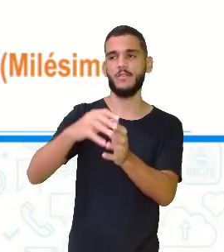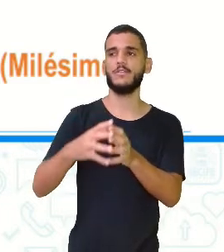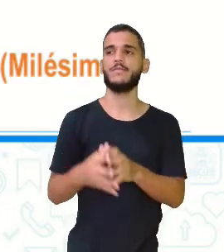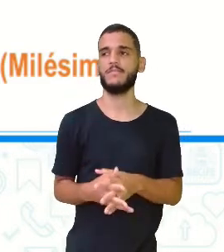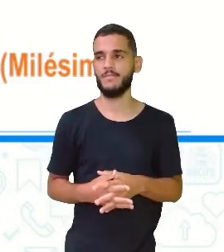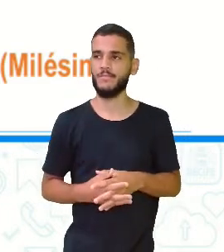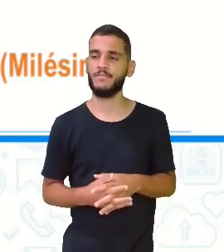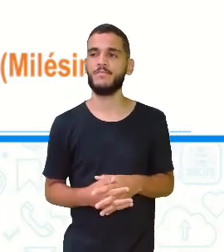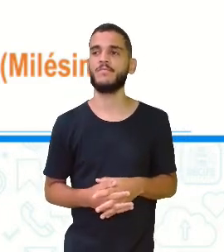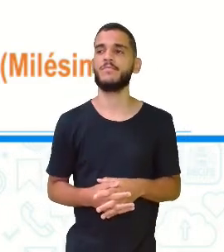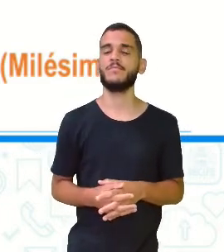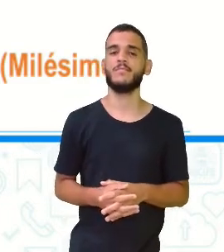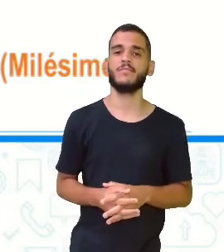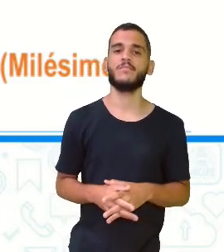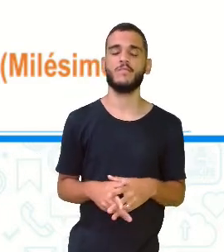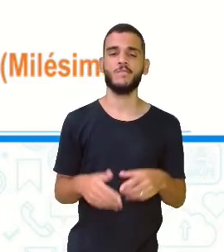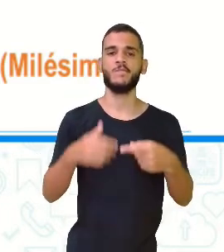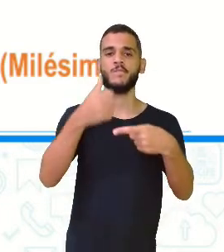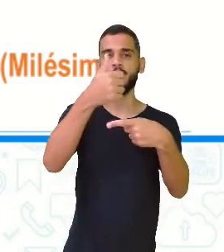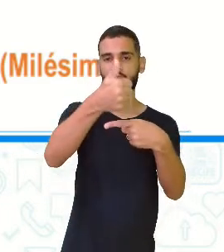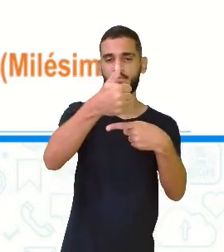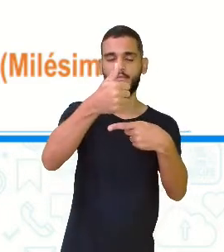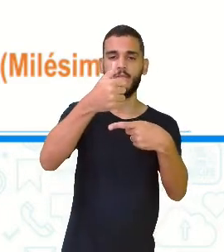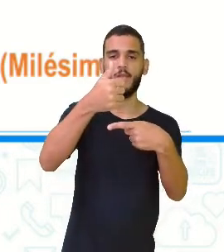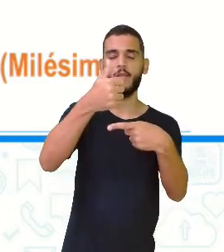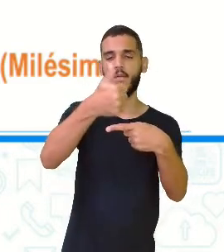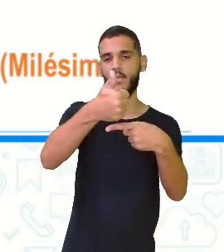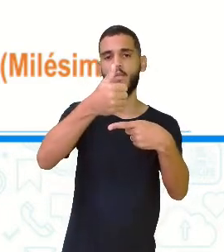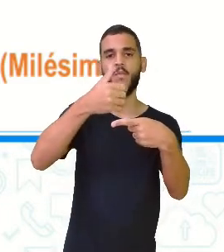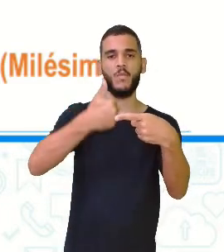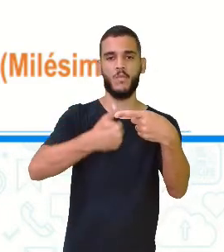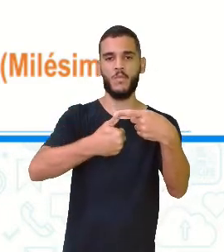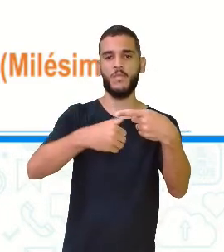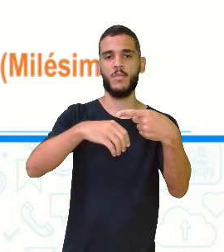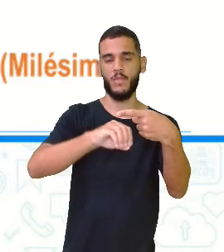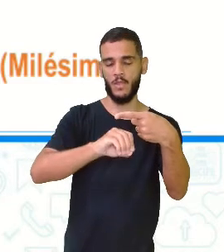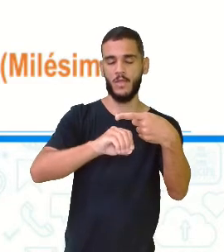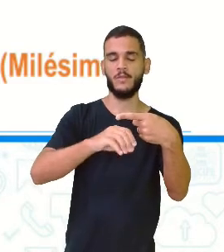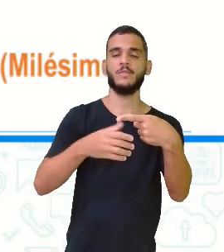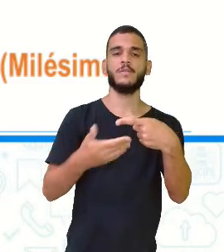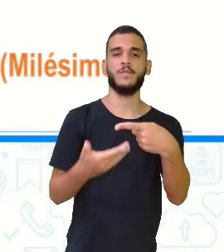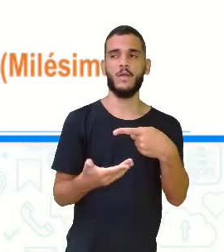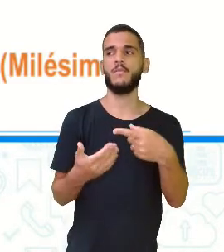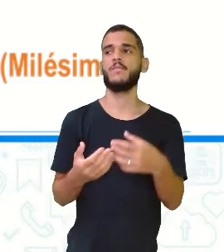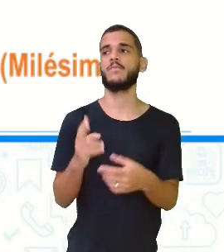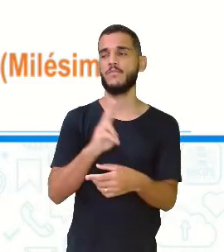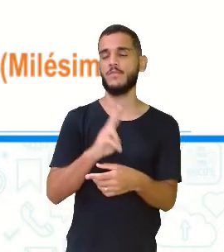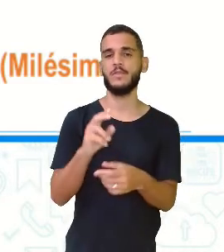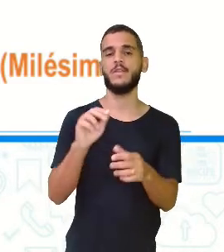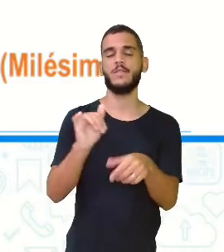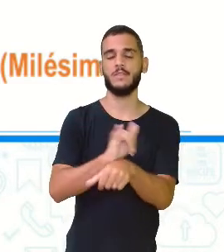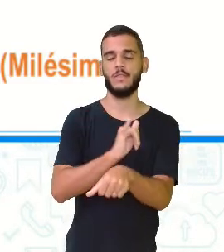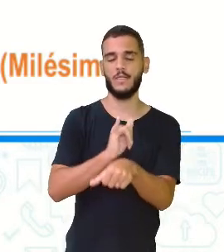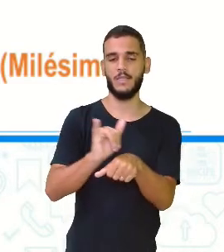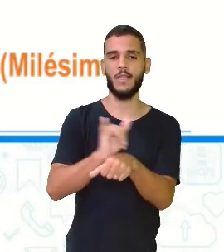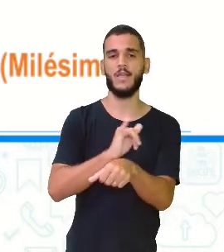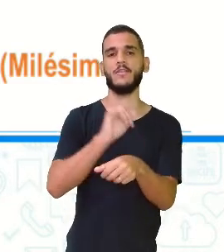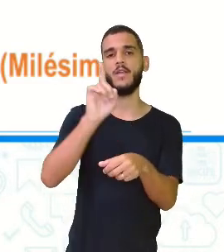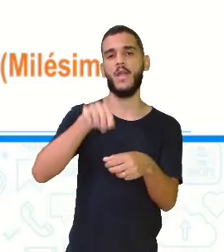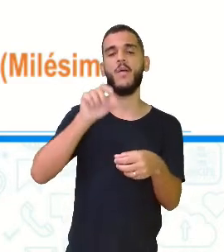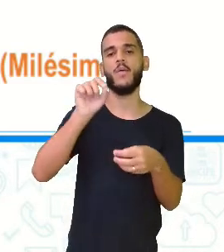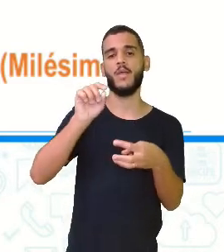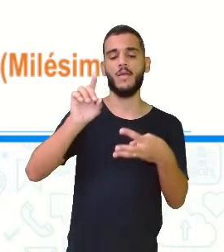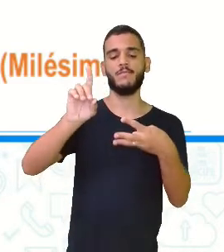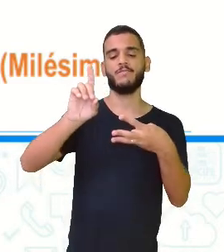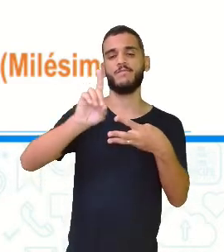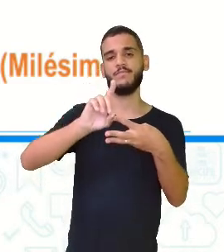Cada placa dessa representa um de dez. Onde? Em números decimais, isso vai ser a representação